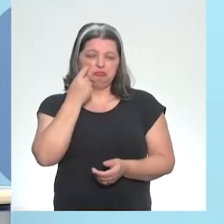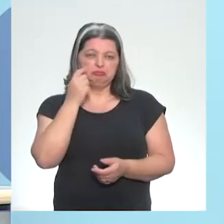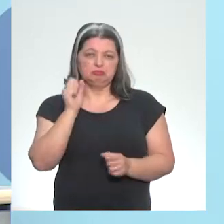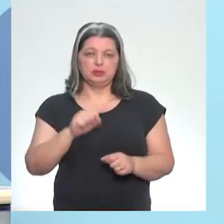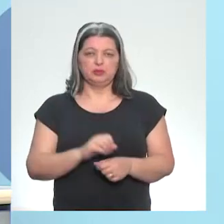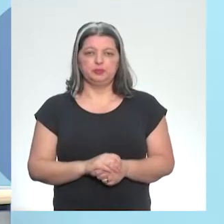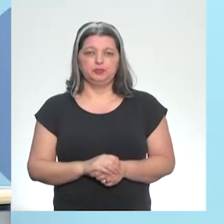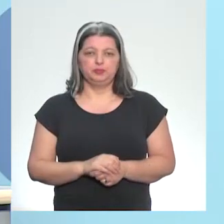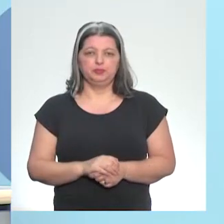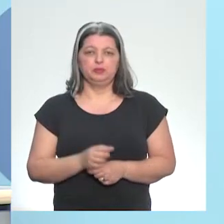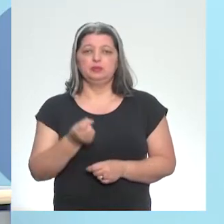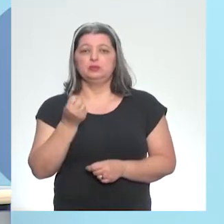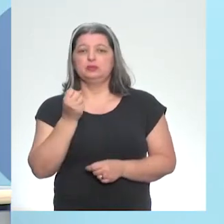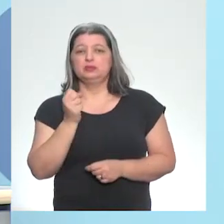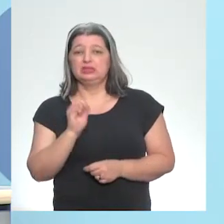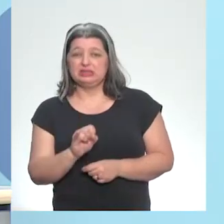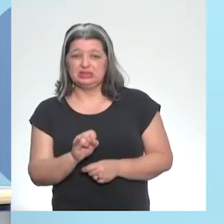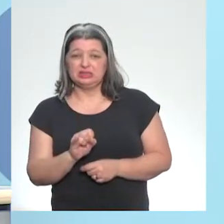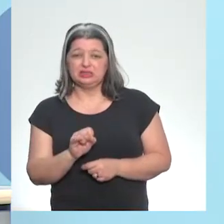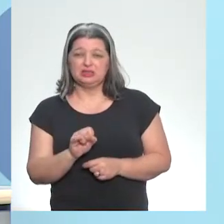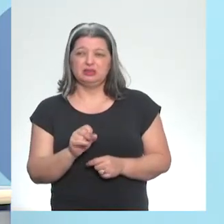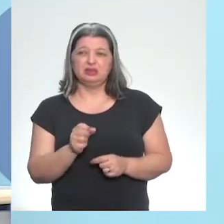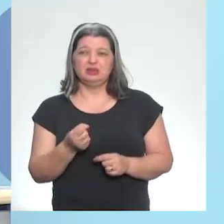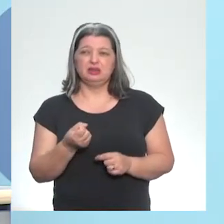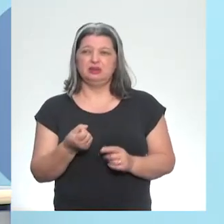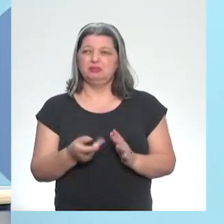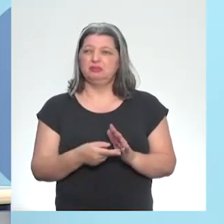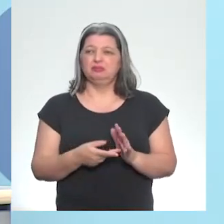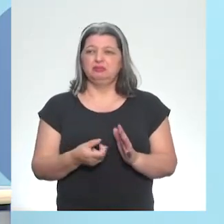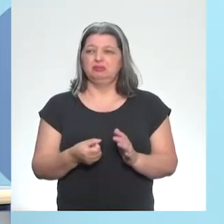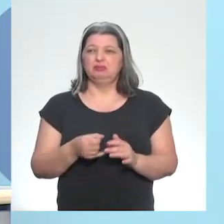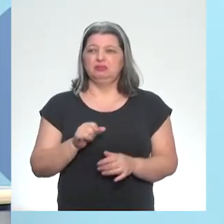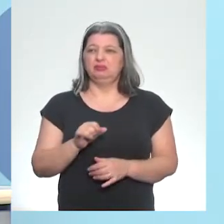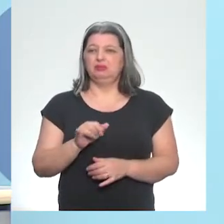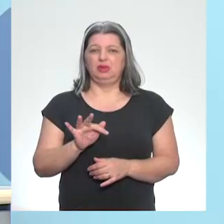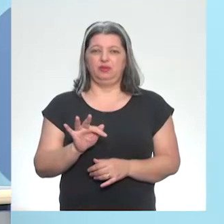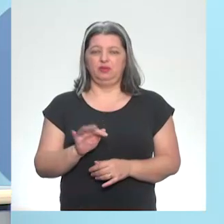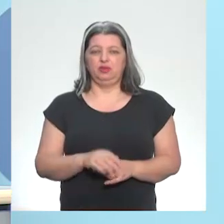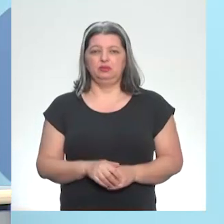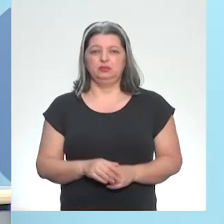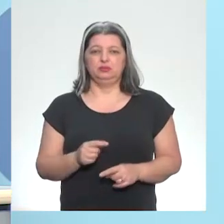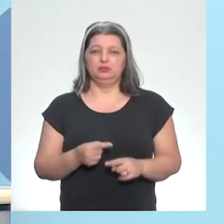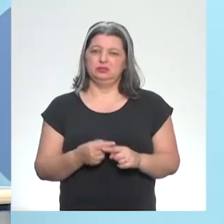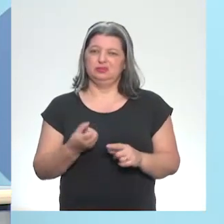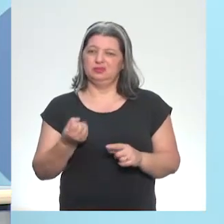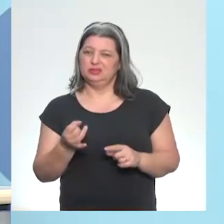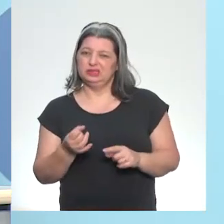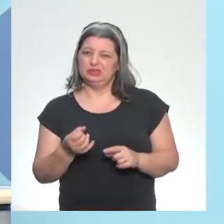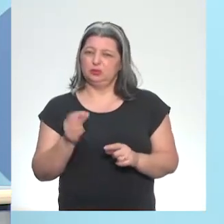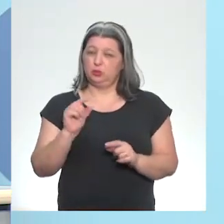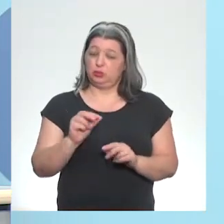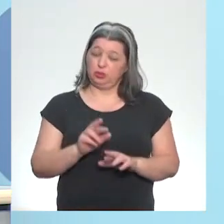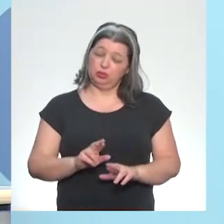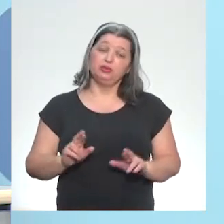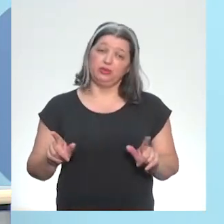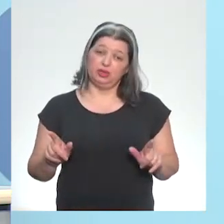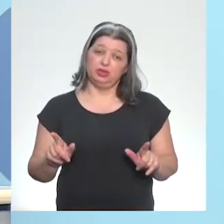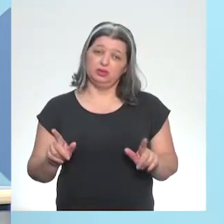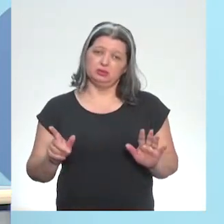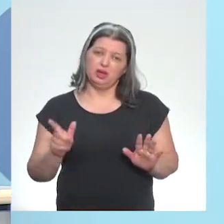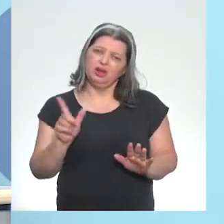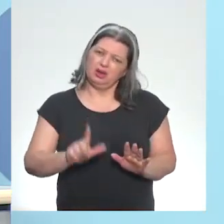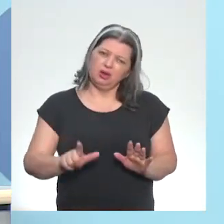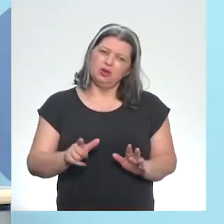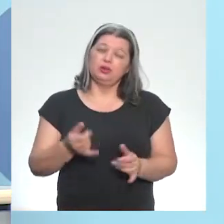a base do C, né, do IF, é da tabela da verdade. Mas como ela é aplicada, um pouquinho diferente. Mas é uma lógica